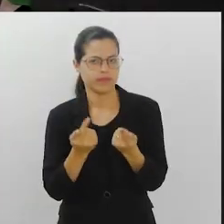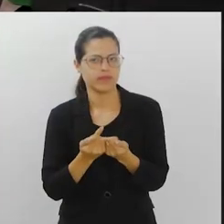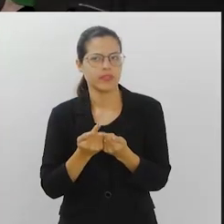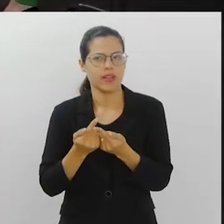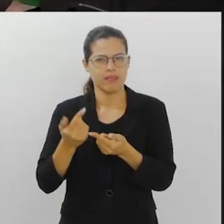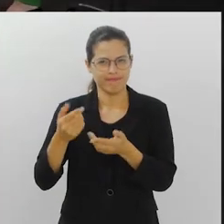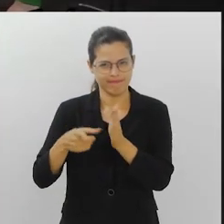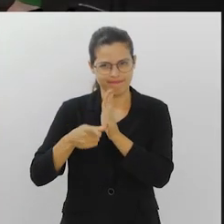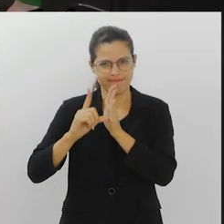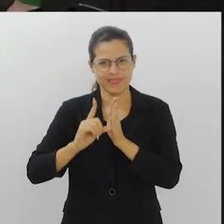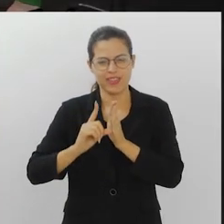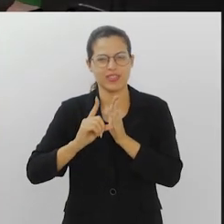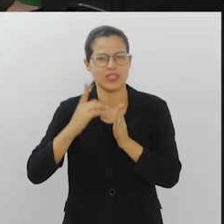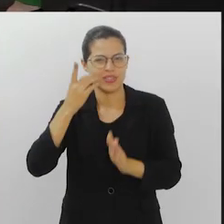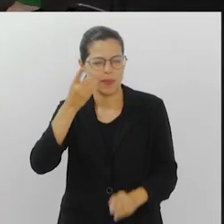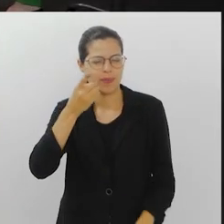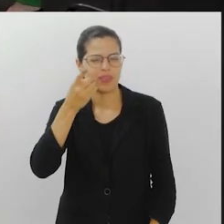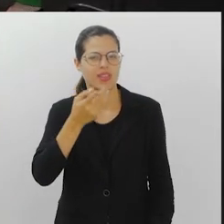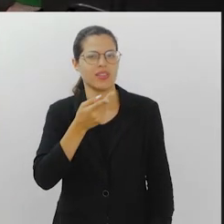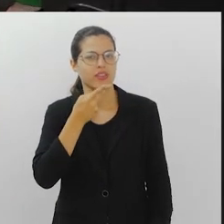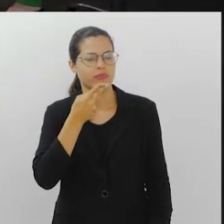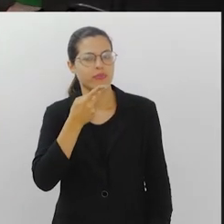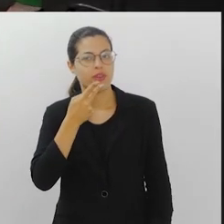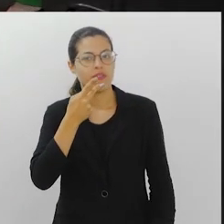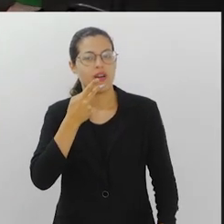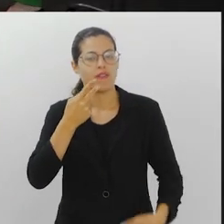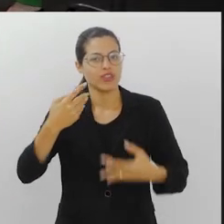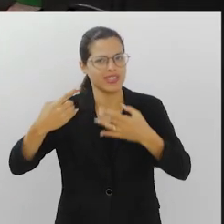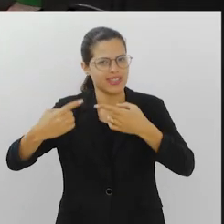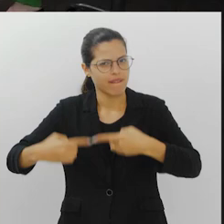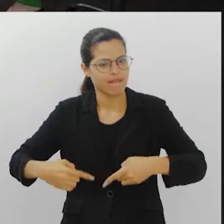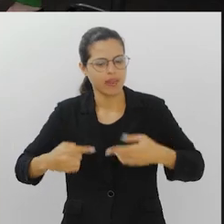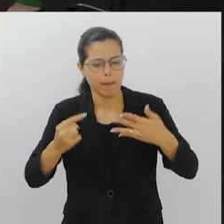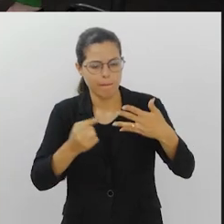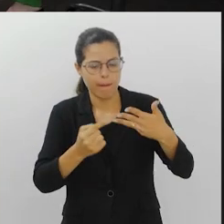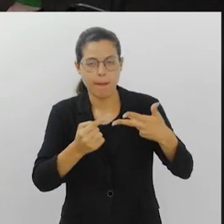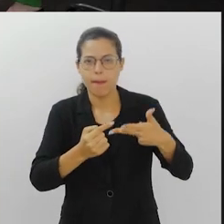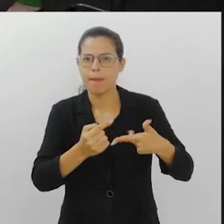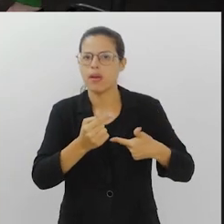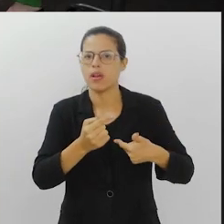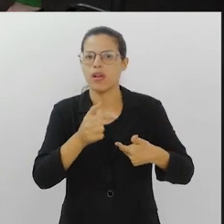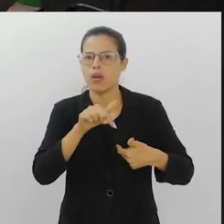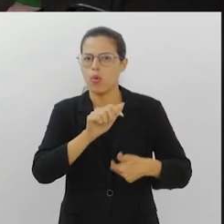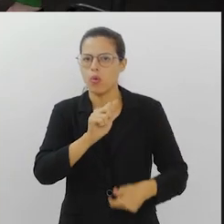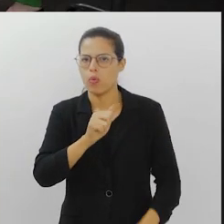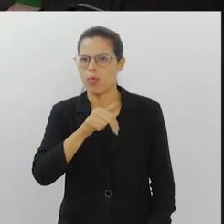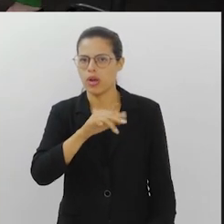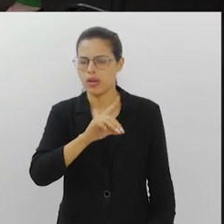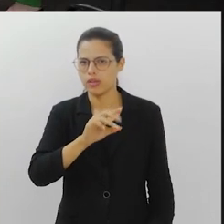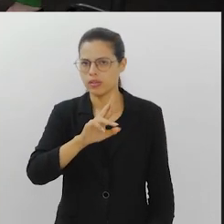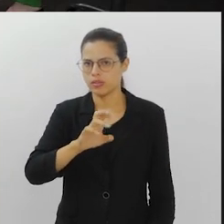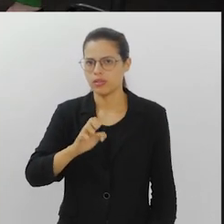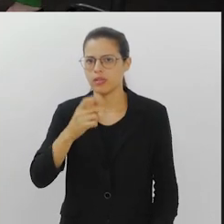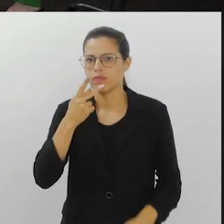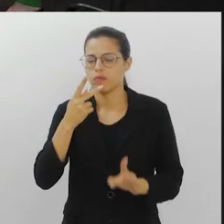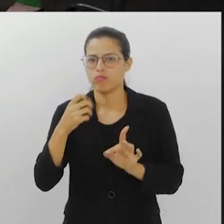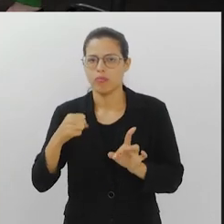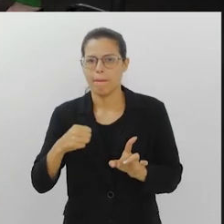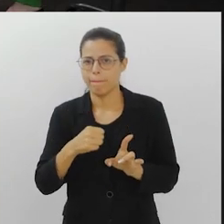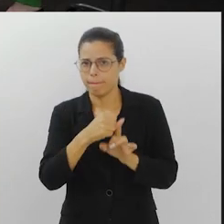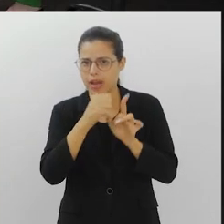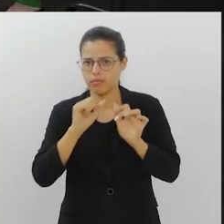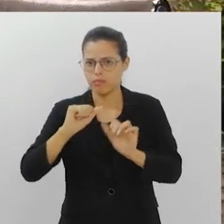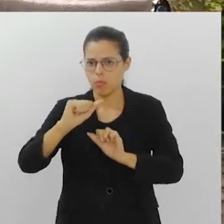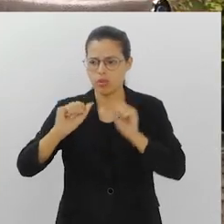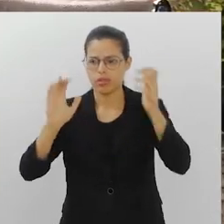no bloco anterior, a gente falava sobre tantos desafios, o André falou aqui sobre os impactos das